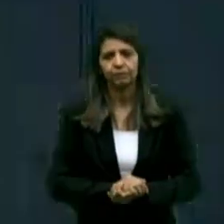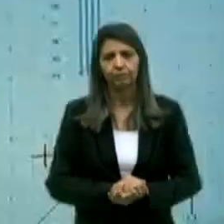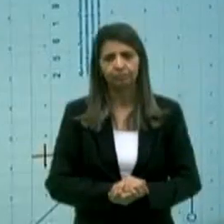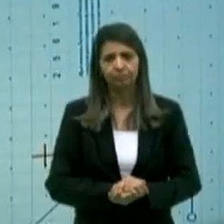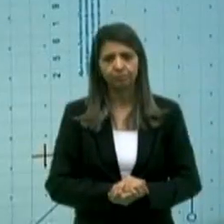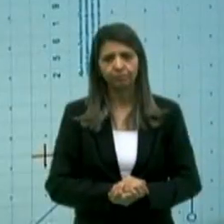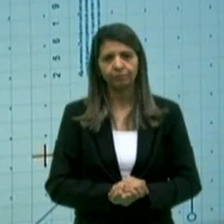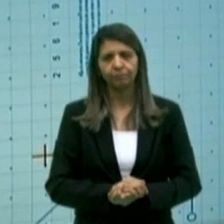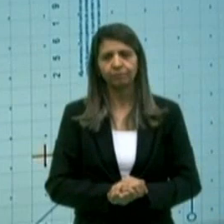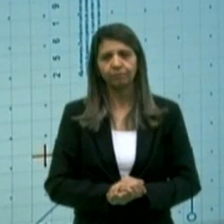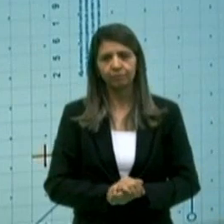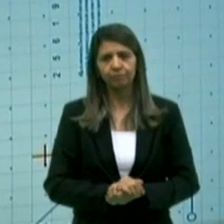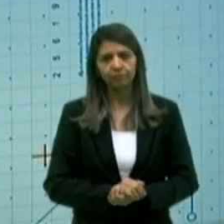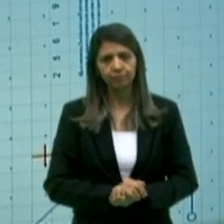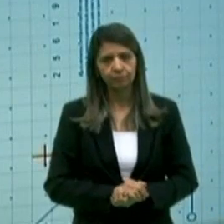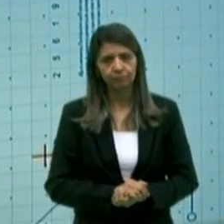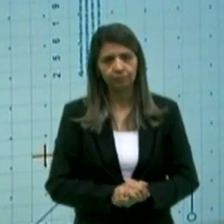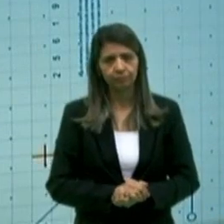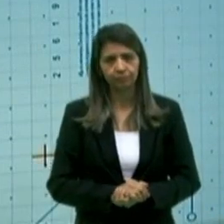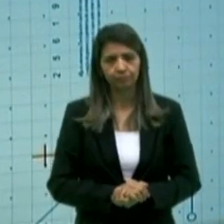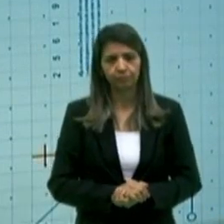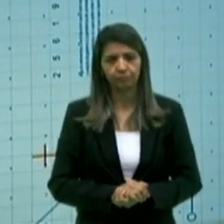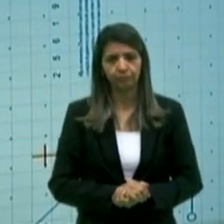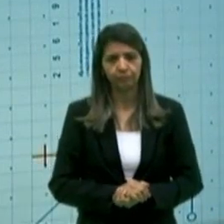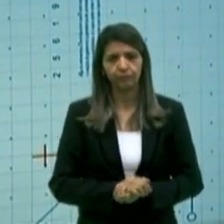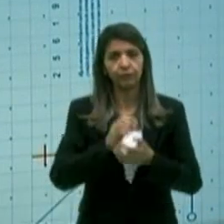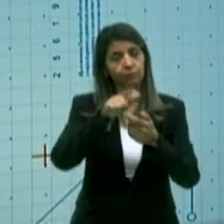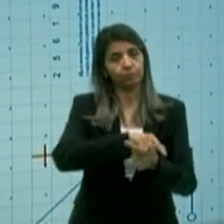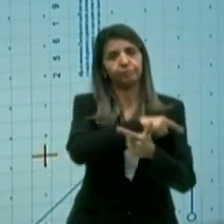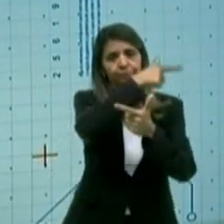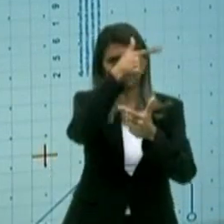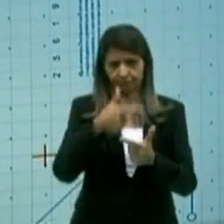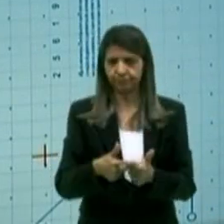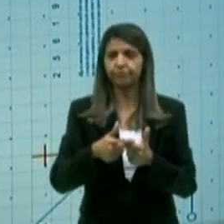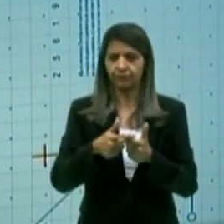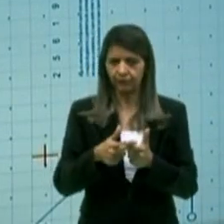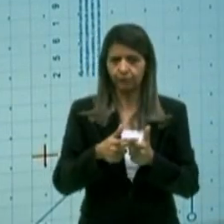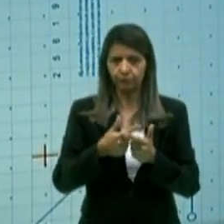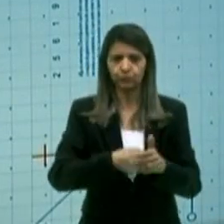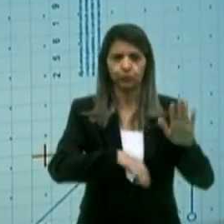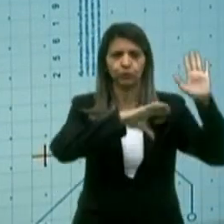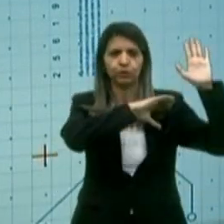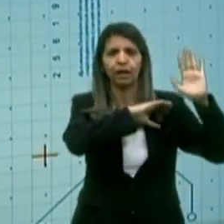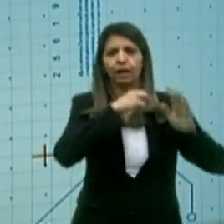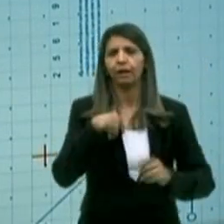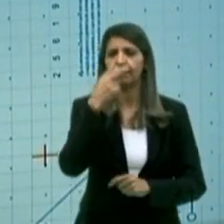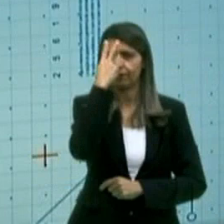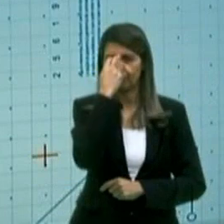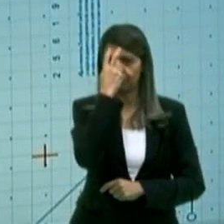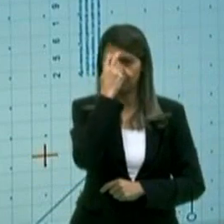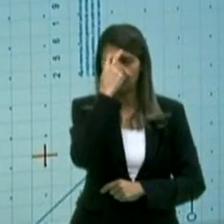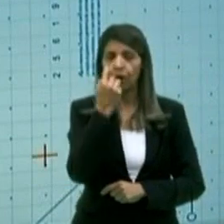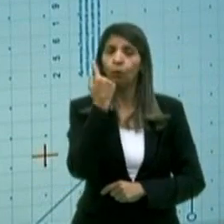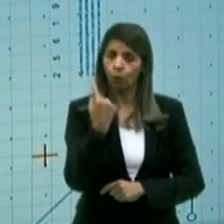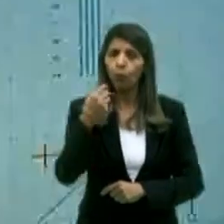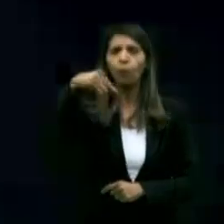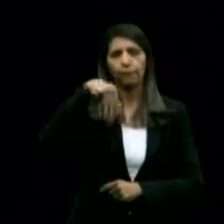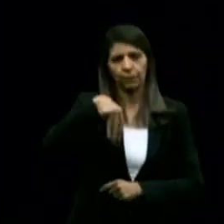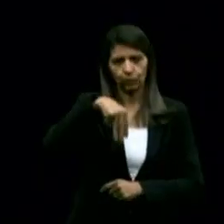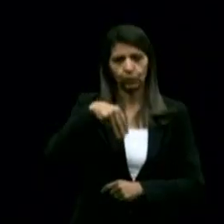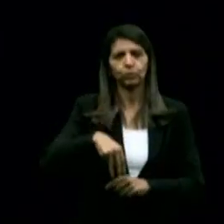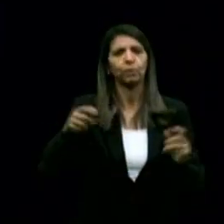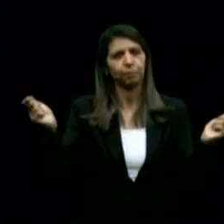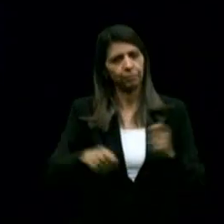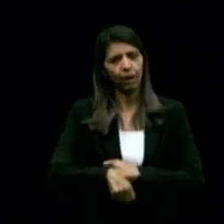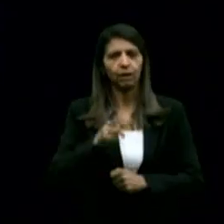Agora, vamos à réplica do candidato Nilvan Ferreira. Ele tem um minuto para essa réplica.